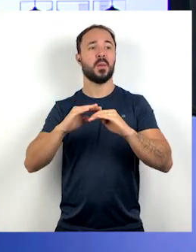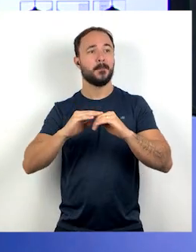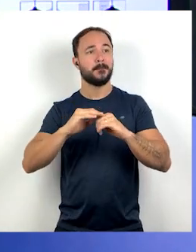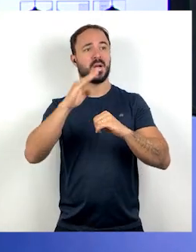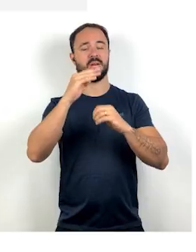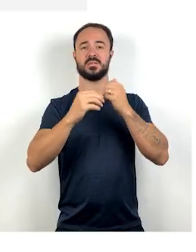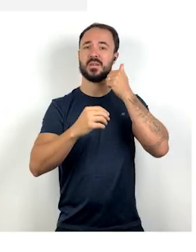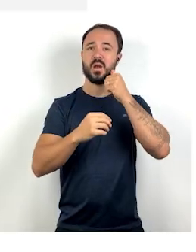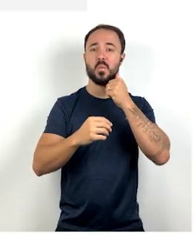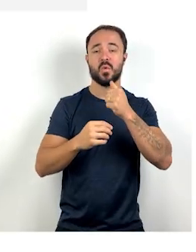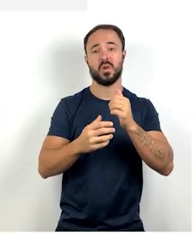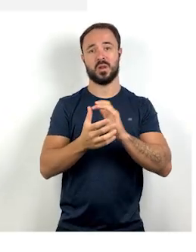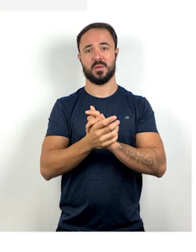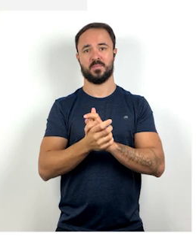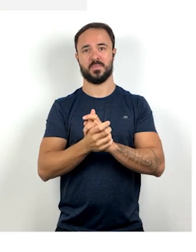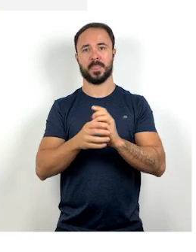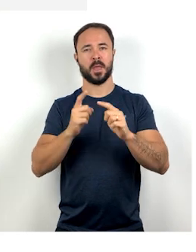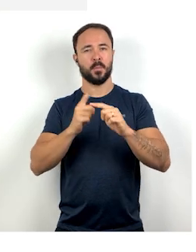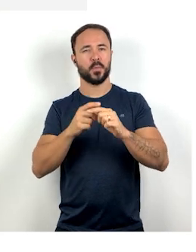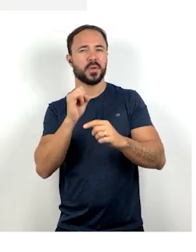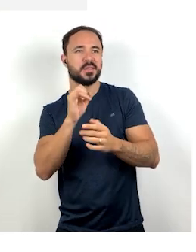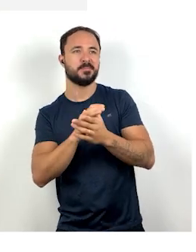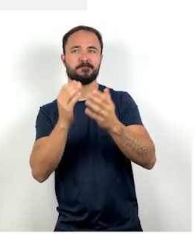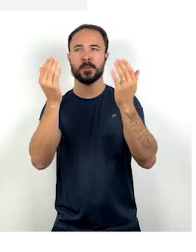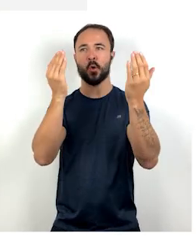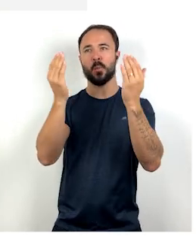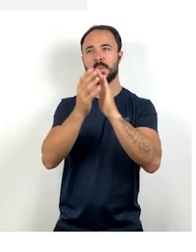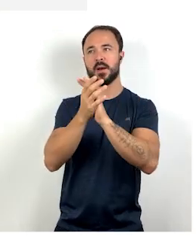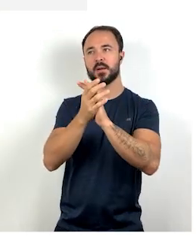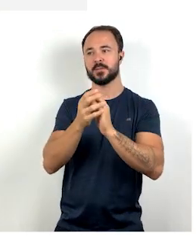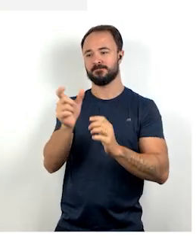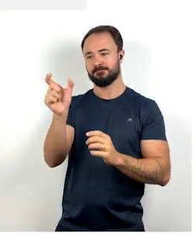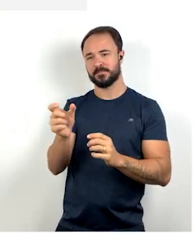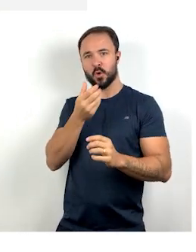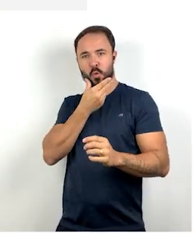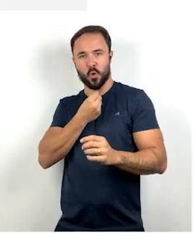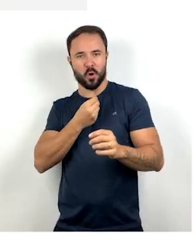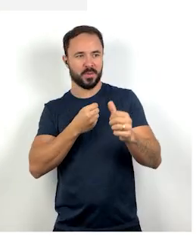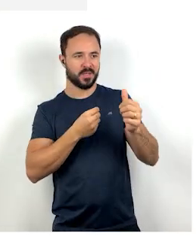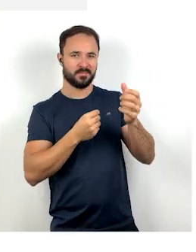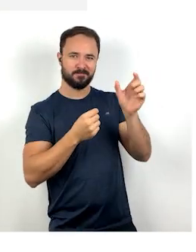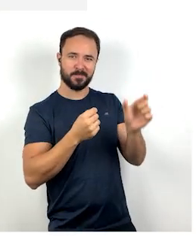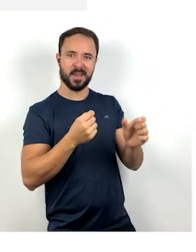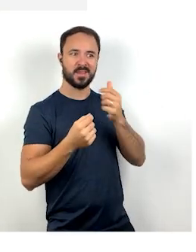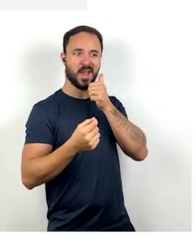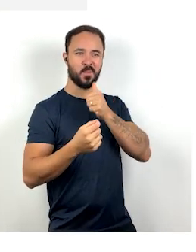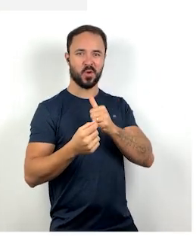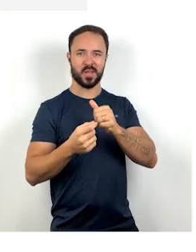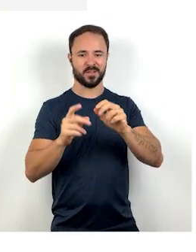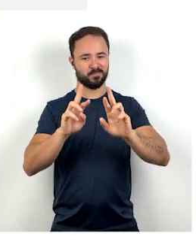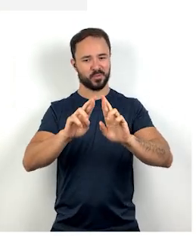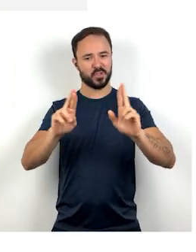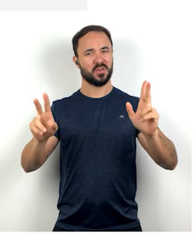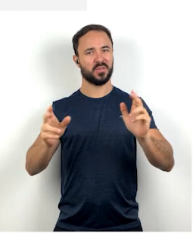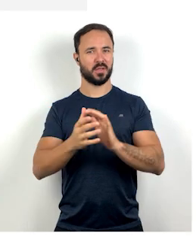um homem e por uma mulher. Você acredita nisso? Já pensou, por exemplo, eu sou